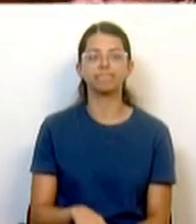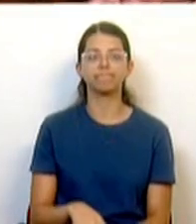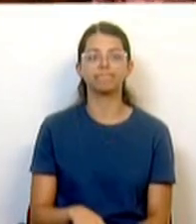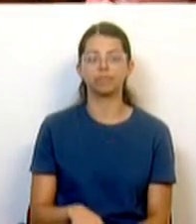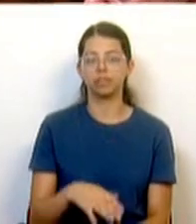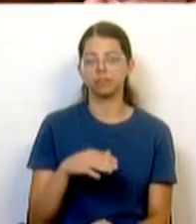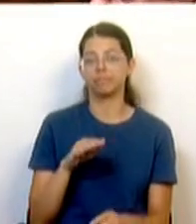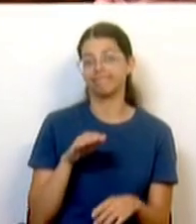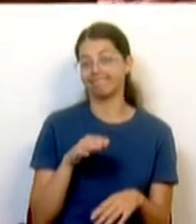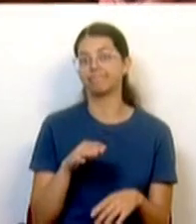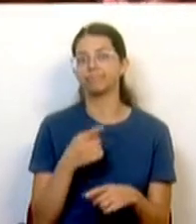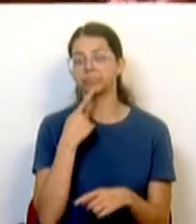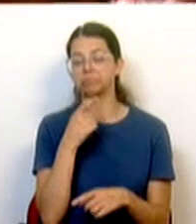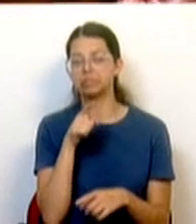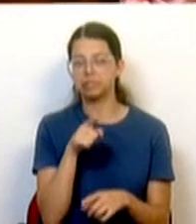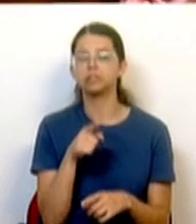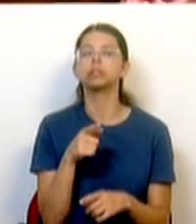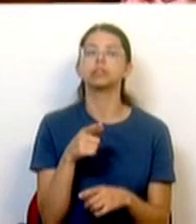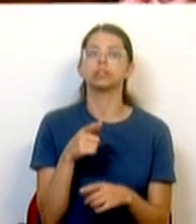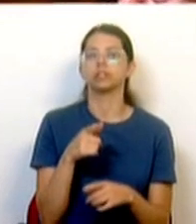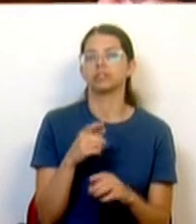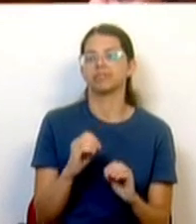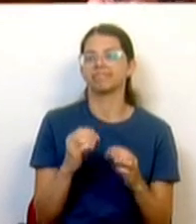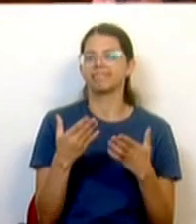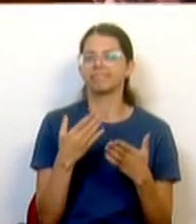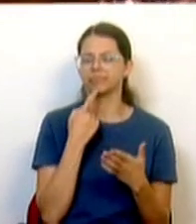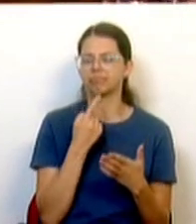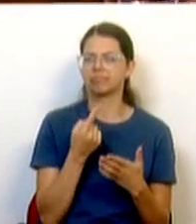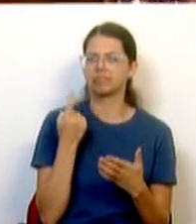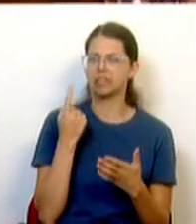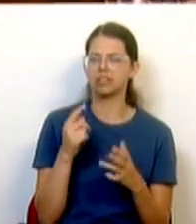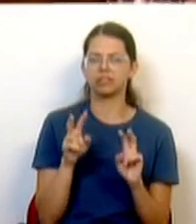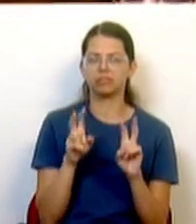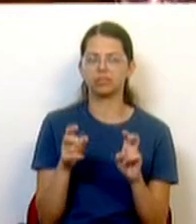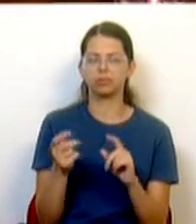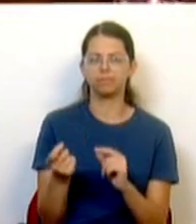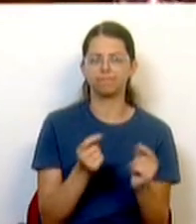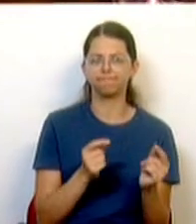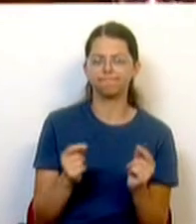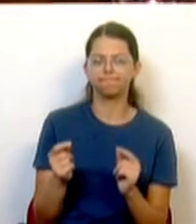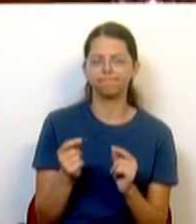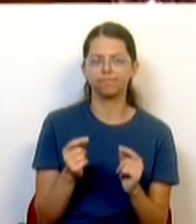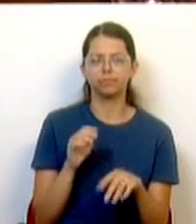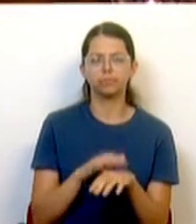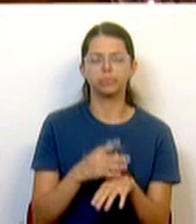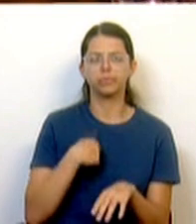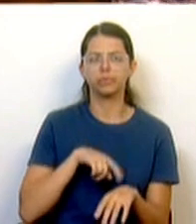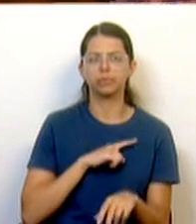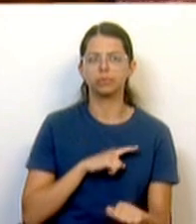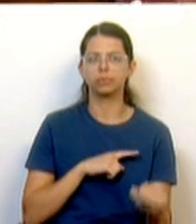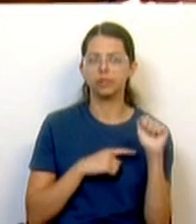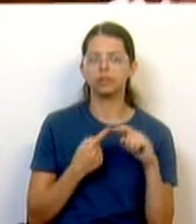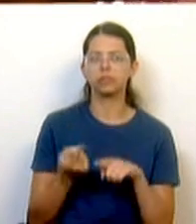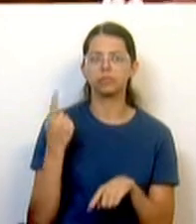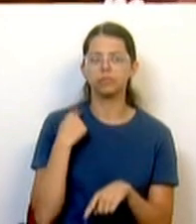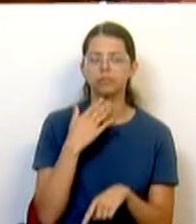esta interpelação por estranhar um pouco a vinda deste tema a debate, uma vez que nós, PS, viabilizámos na semana passada